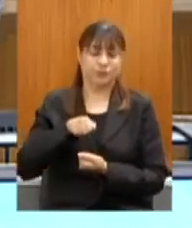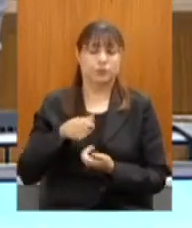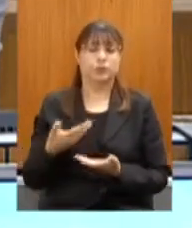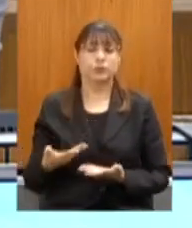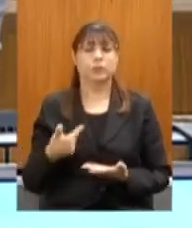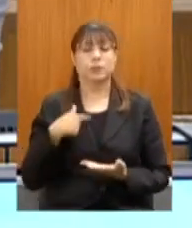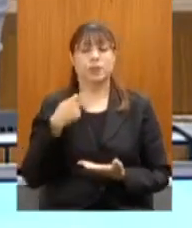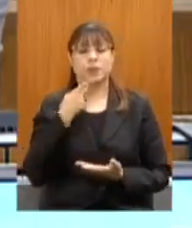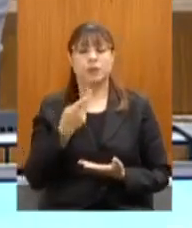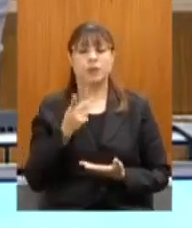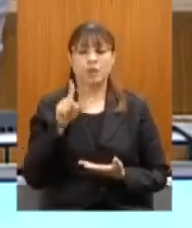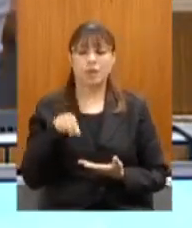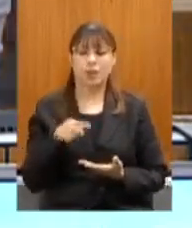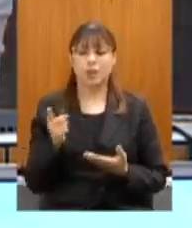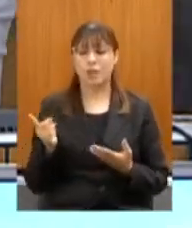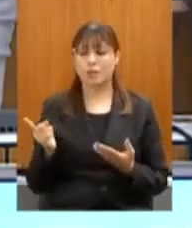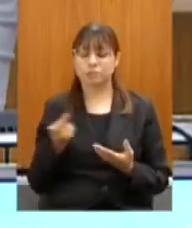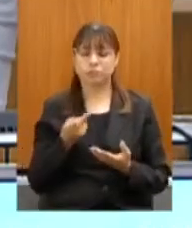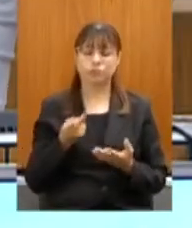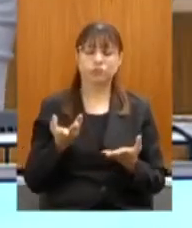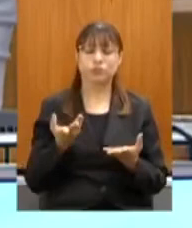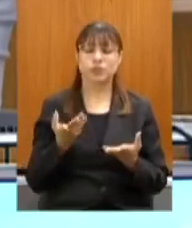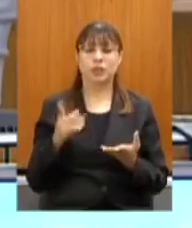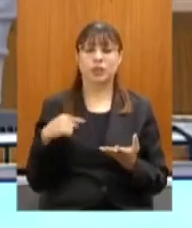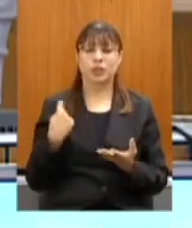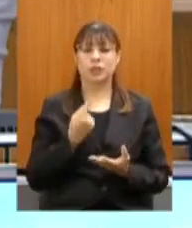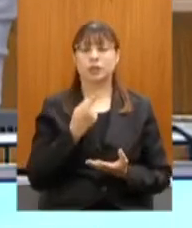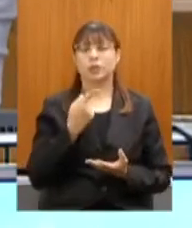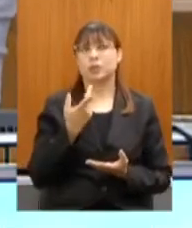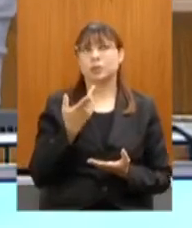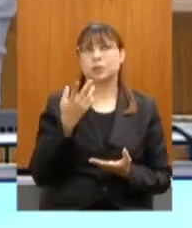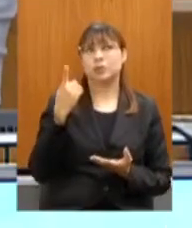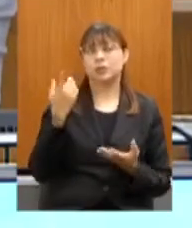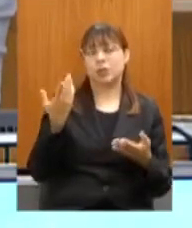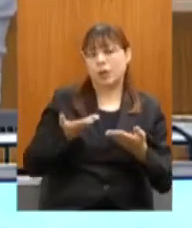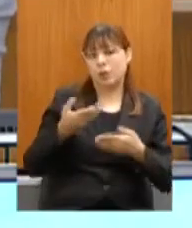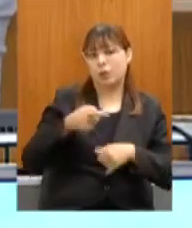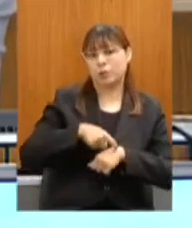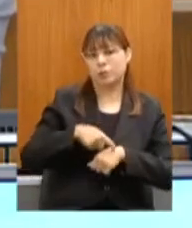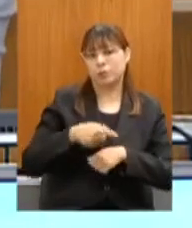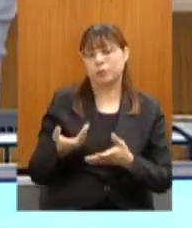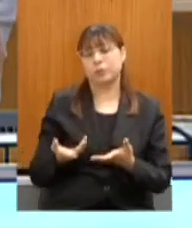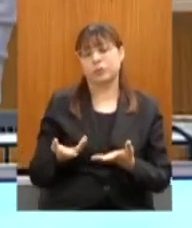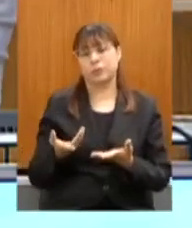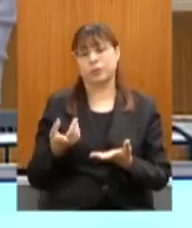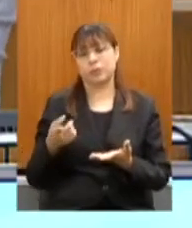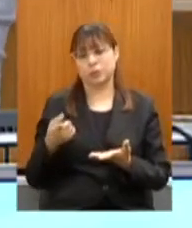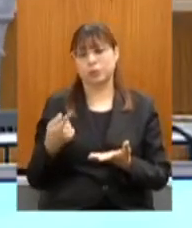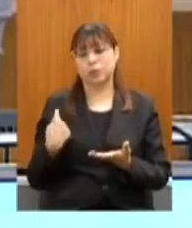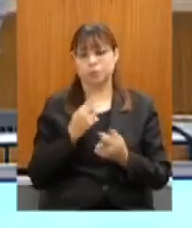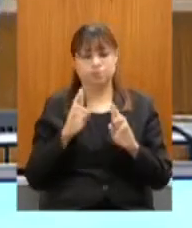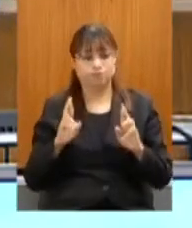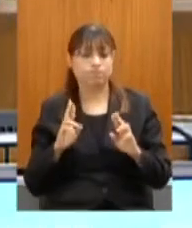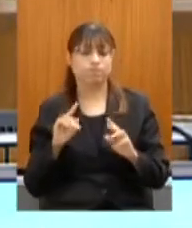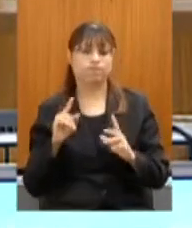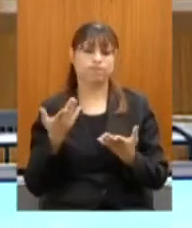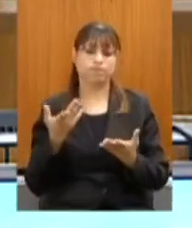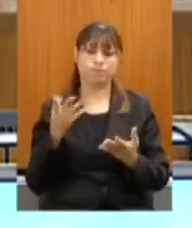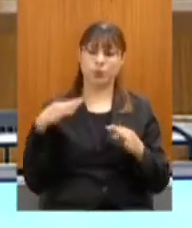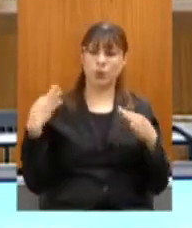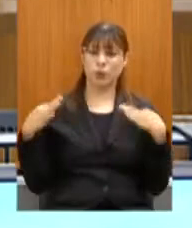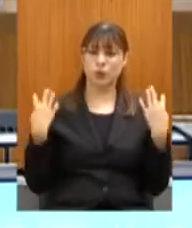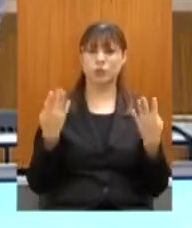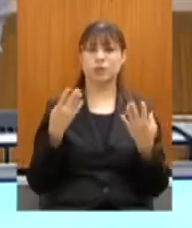transversalidade, eu quero dizer que, nesse momento, nós contamos muito com o turismo, que é a capacidade de tirar as pessoas de